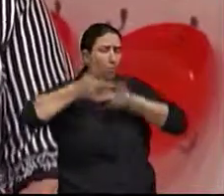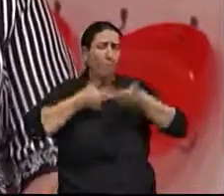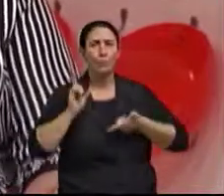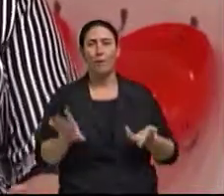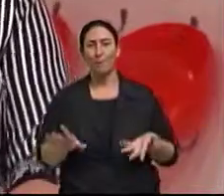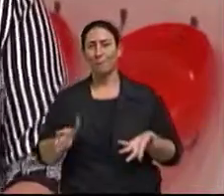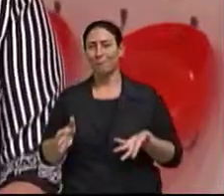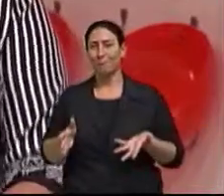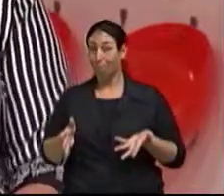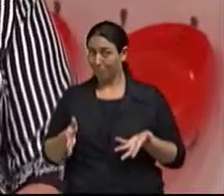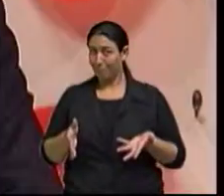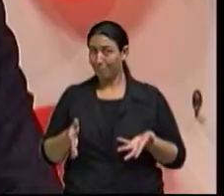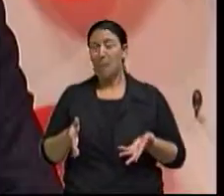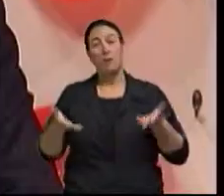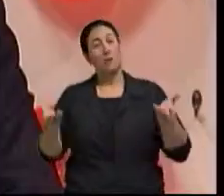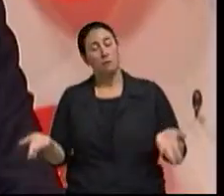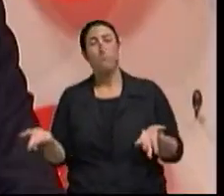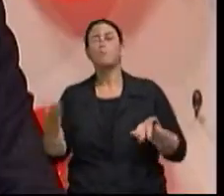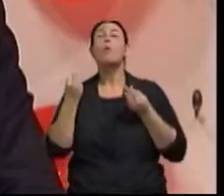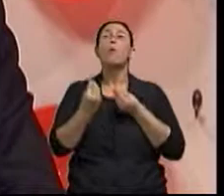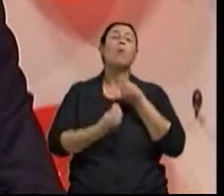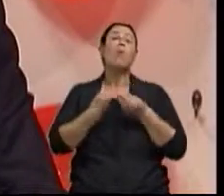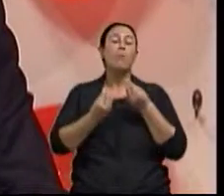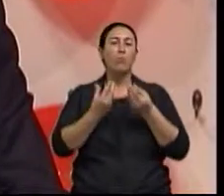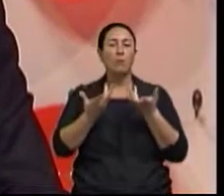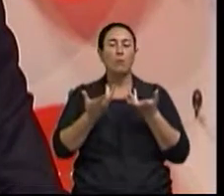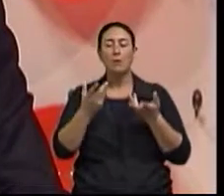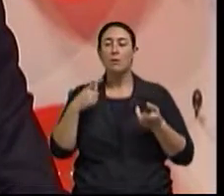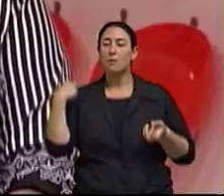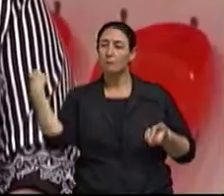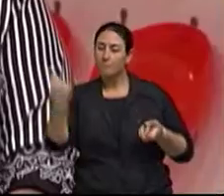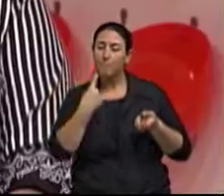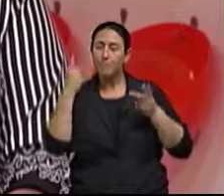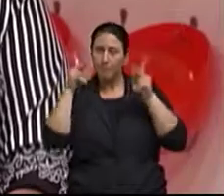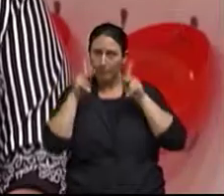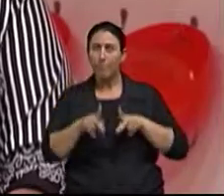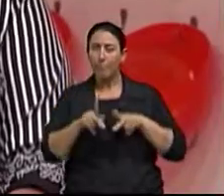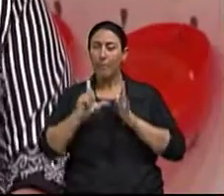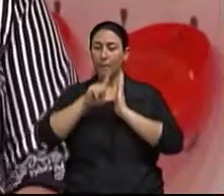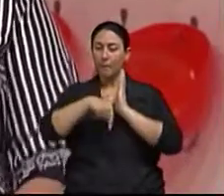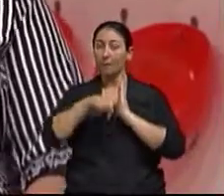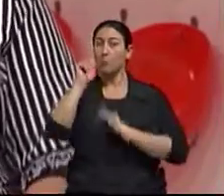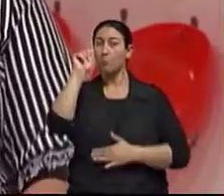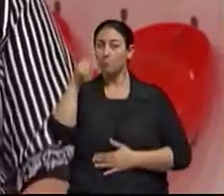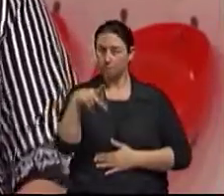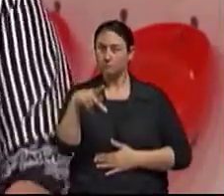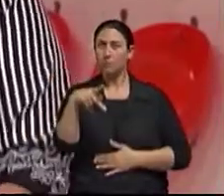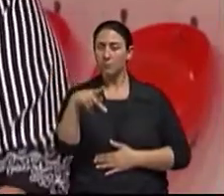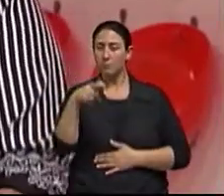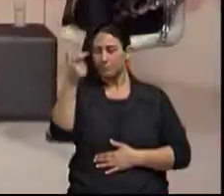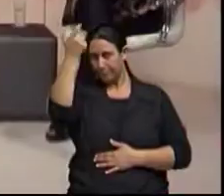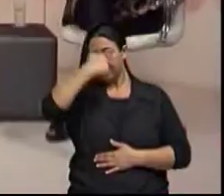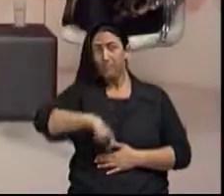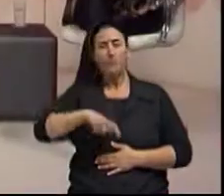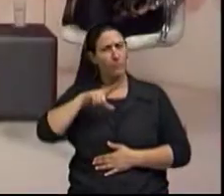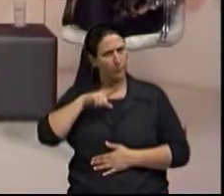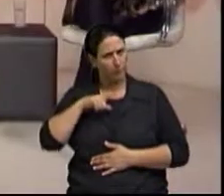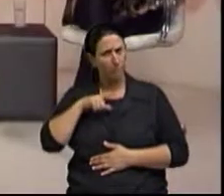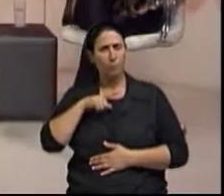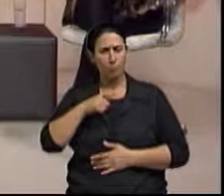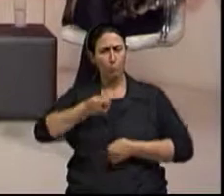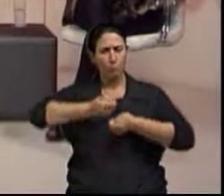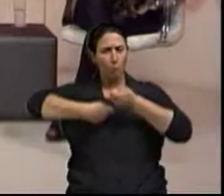com os demais. Então, de que maneira as pessoas na aposentadoria vão ter, terão economia